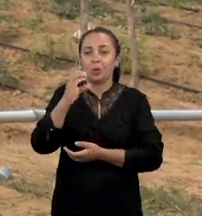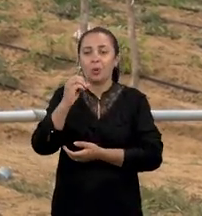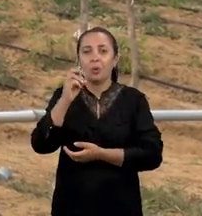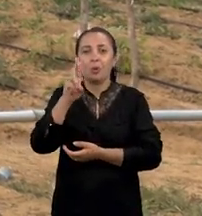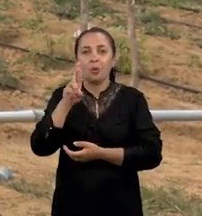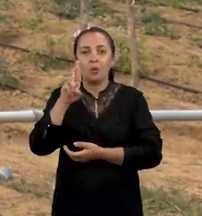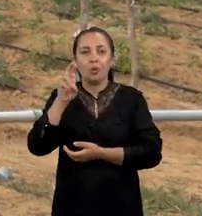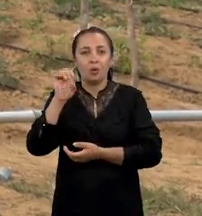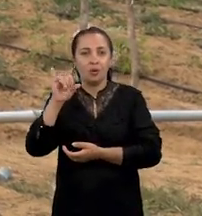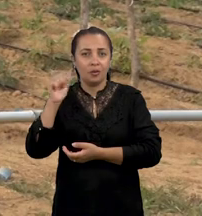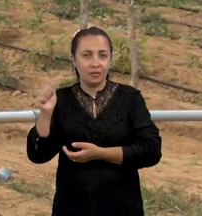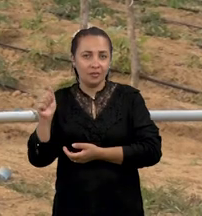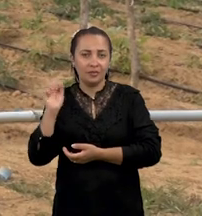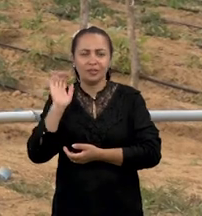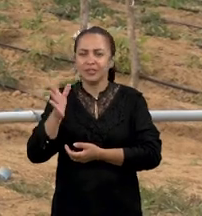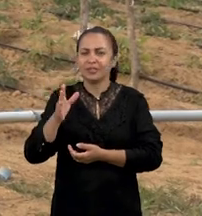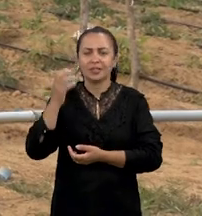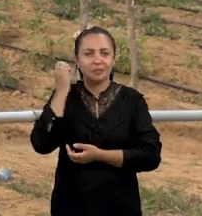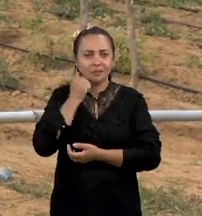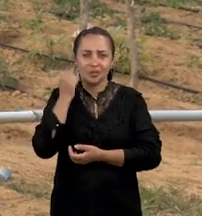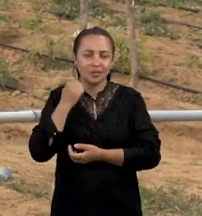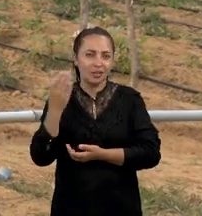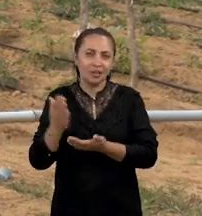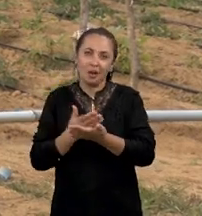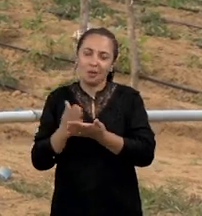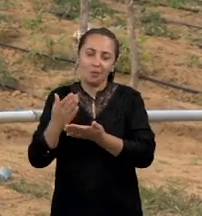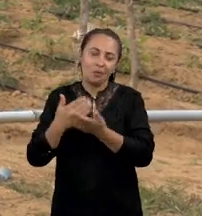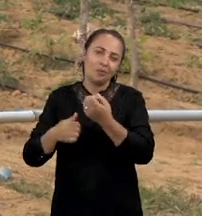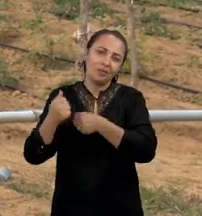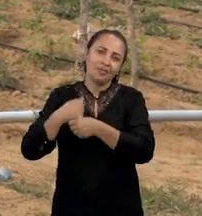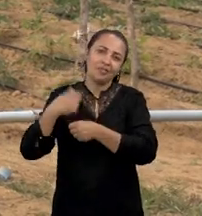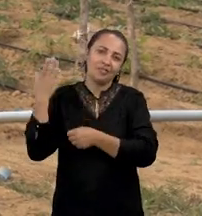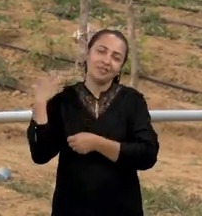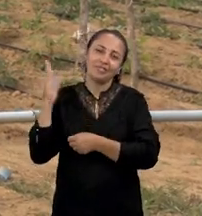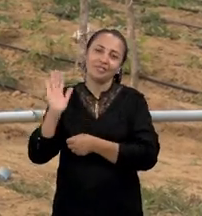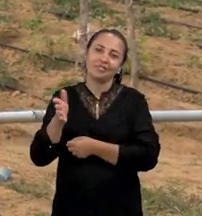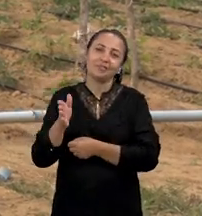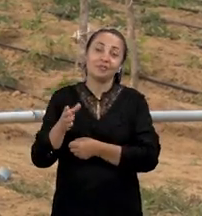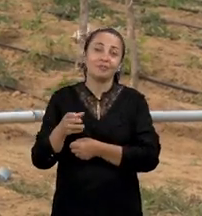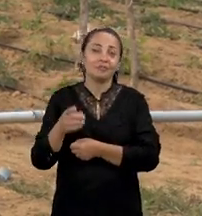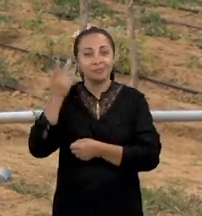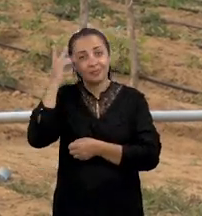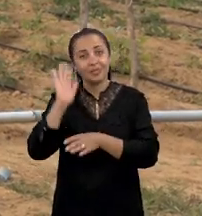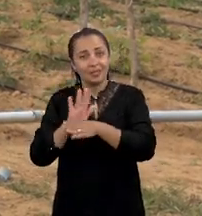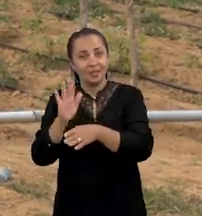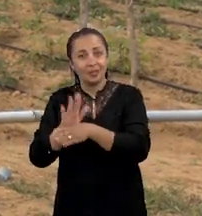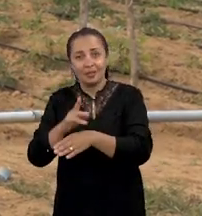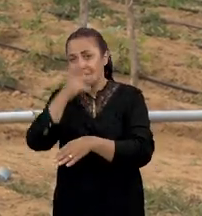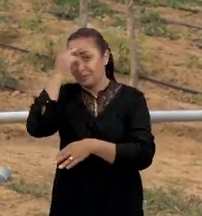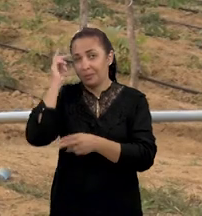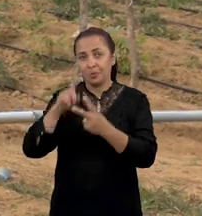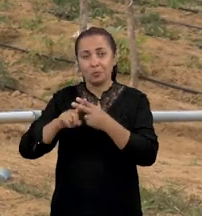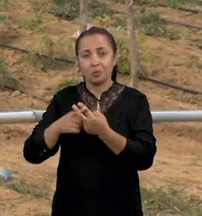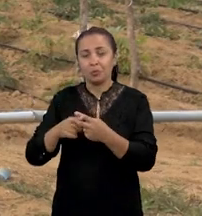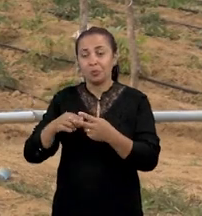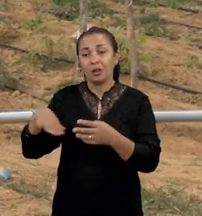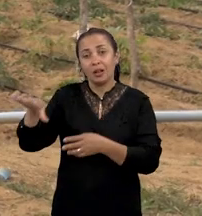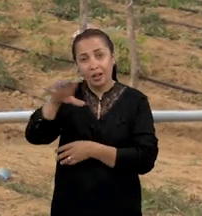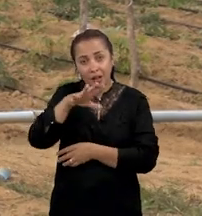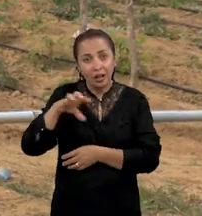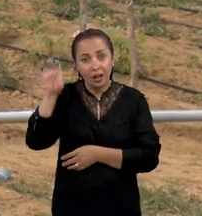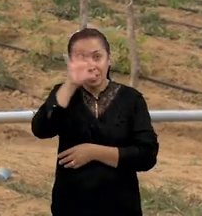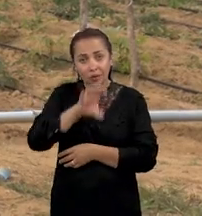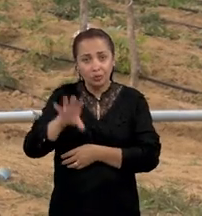Correia, já aposentado há alguns anos. E para atender uma necessidade dos produtores, não só da nossa